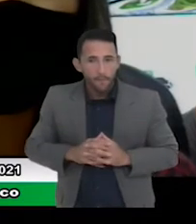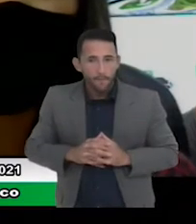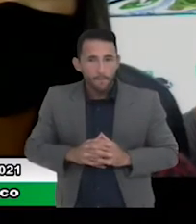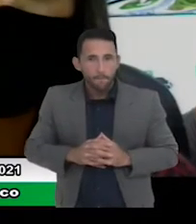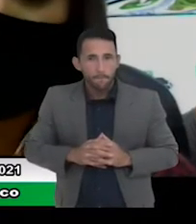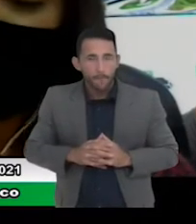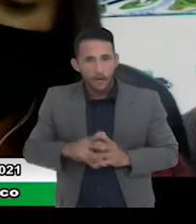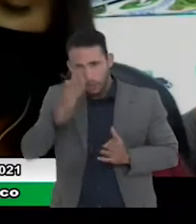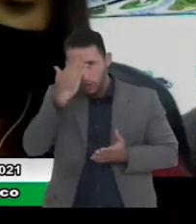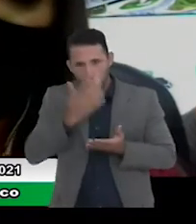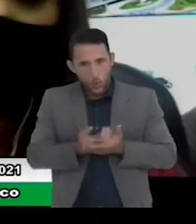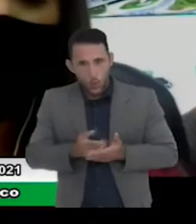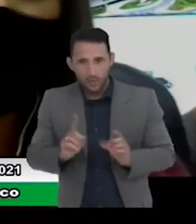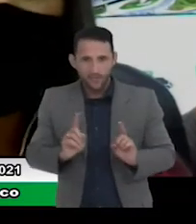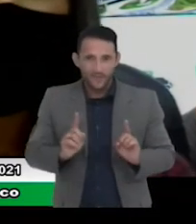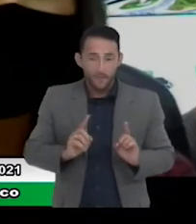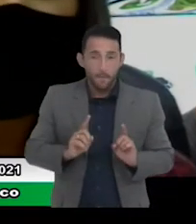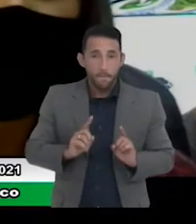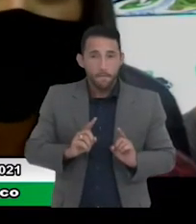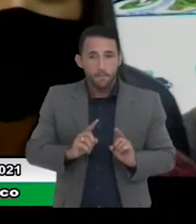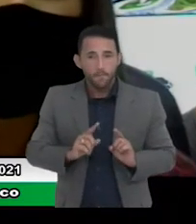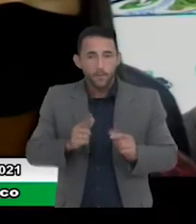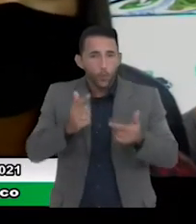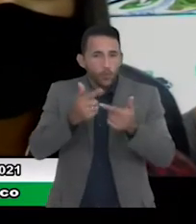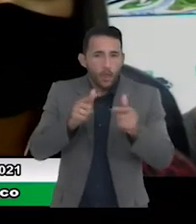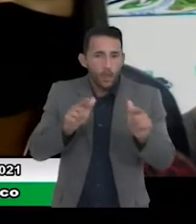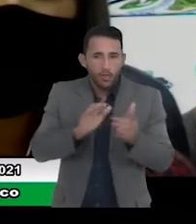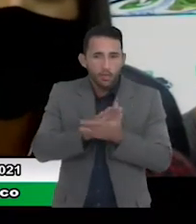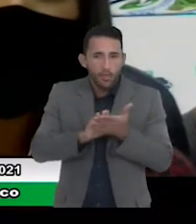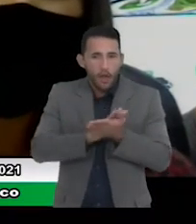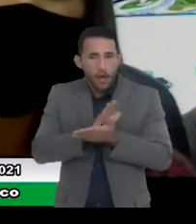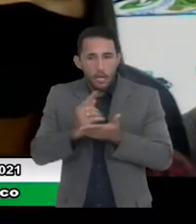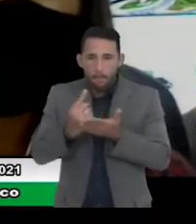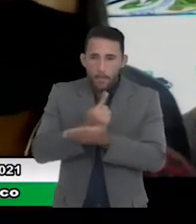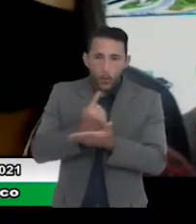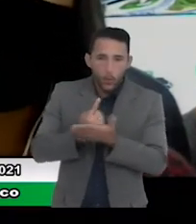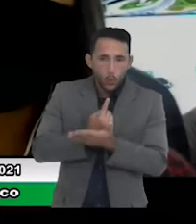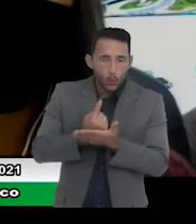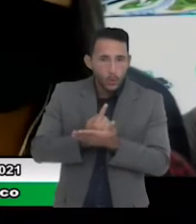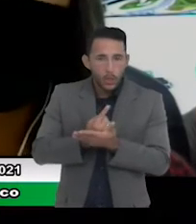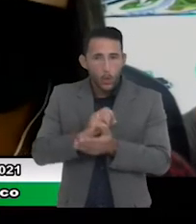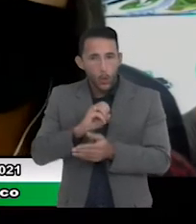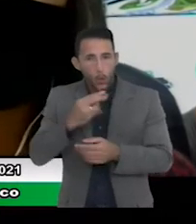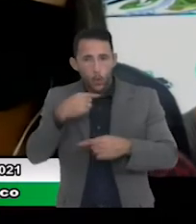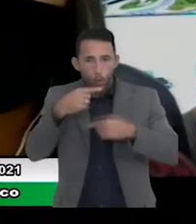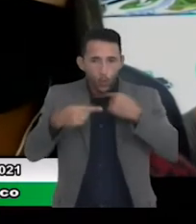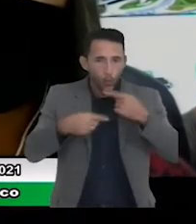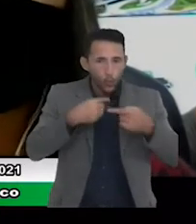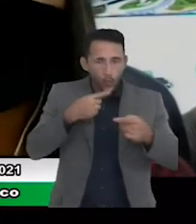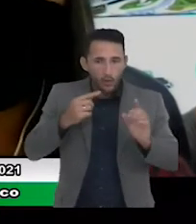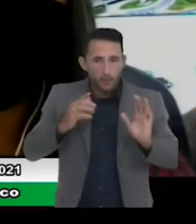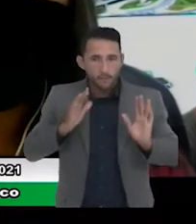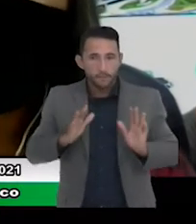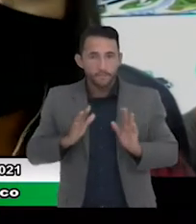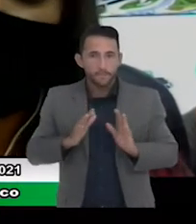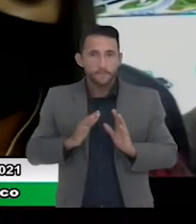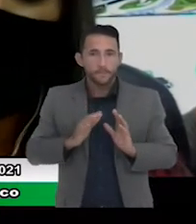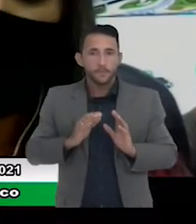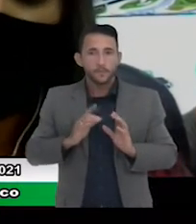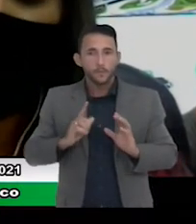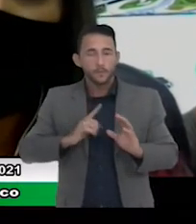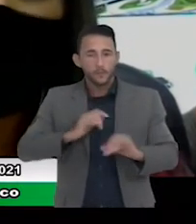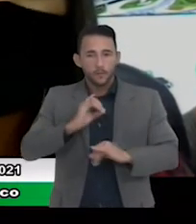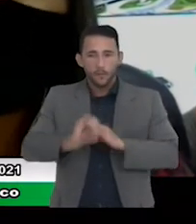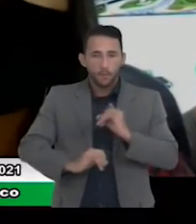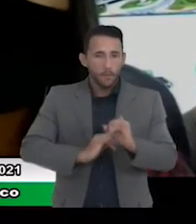acredito que não como não temos mais nenhuma pergunta e também nenhum questionamento chegou via internet